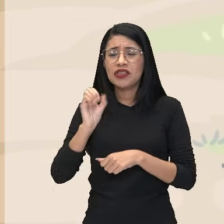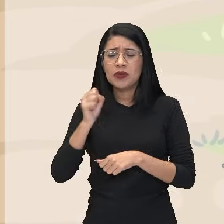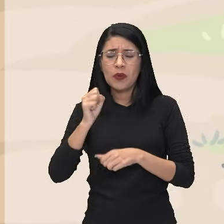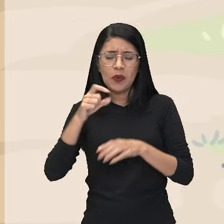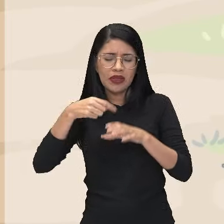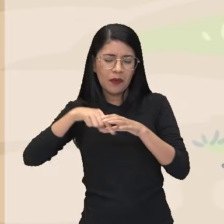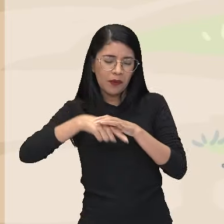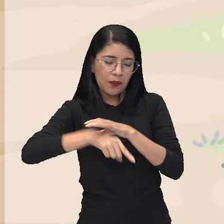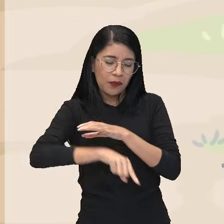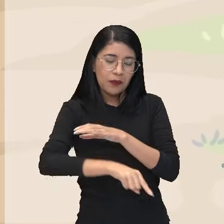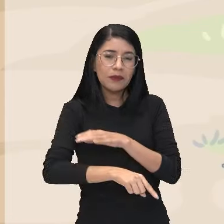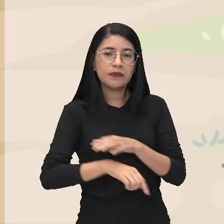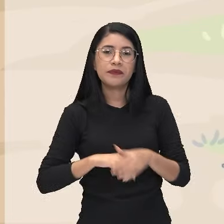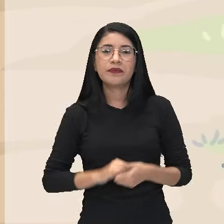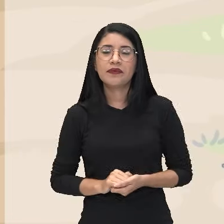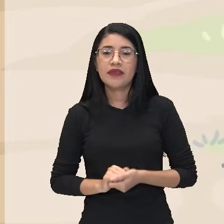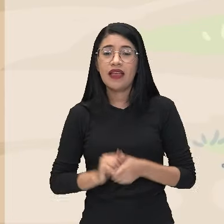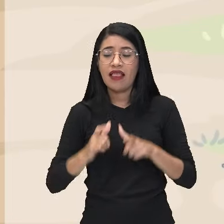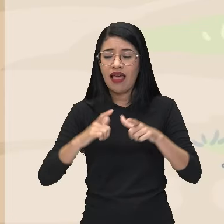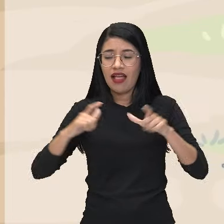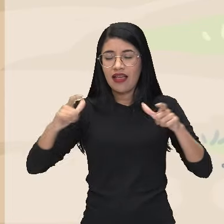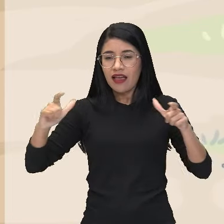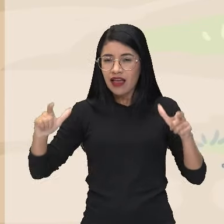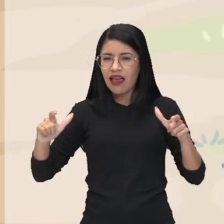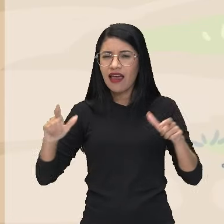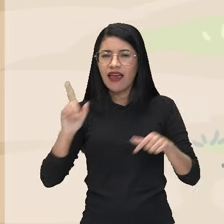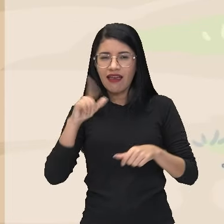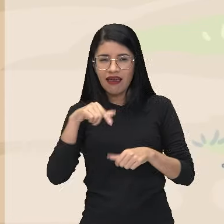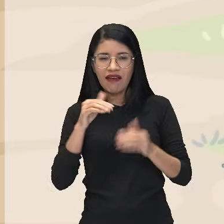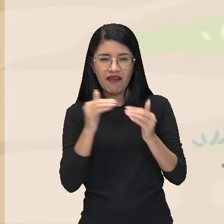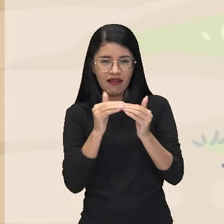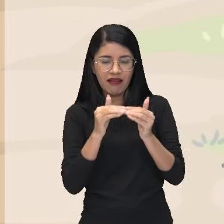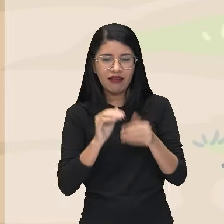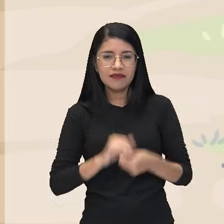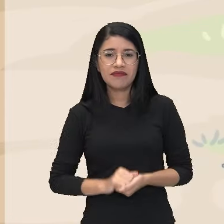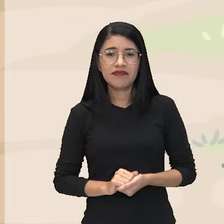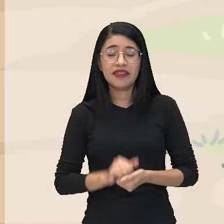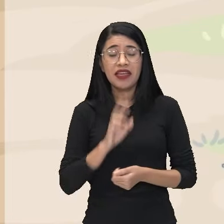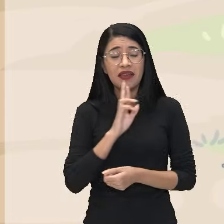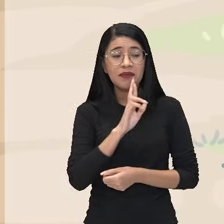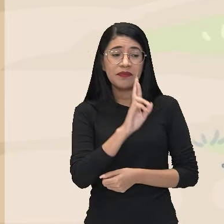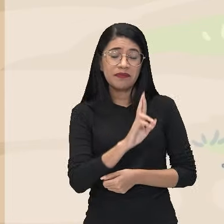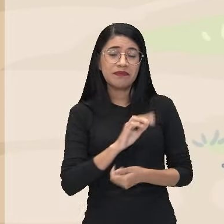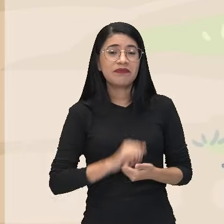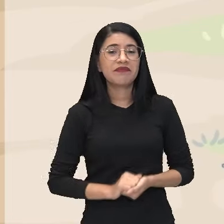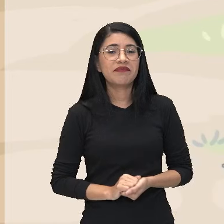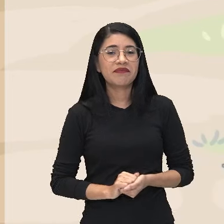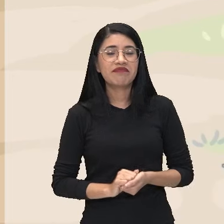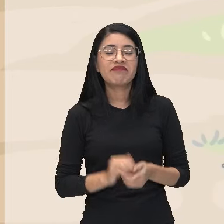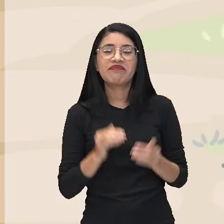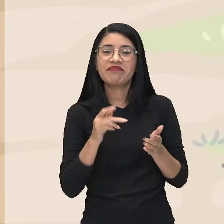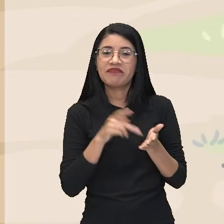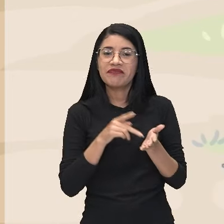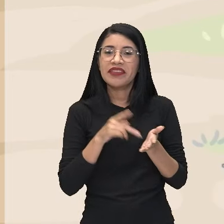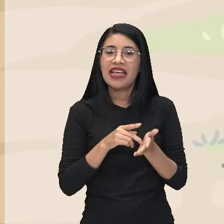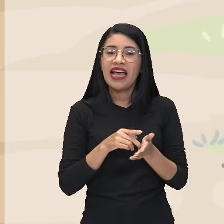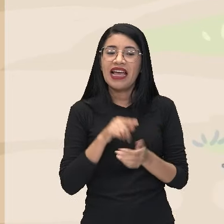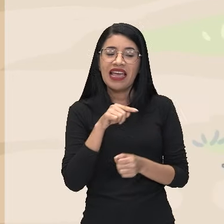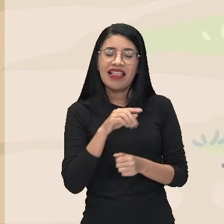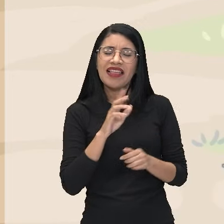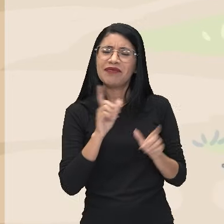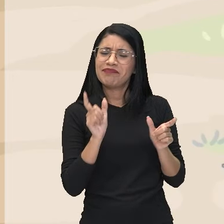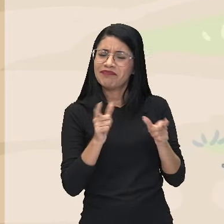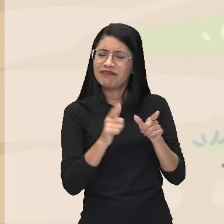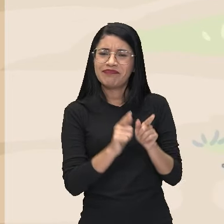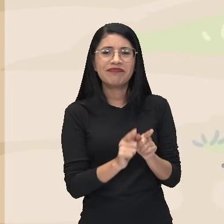de fundura. Ela é grande ou não é? Olha, meu primo, realmente, ela é